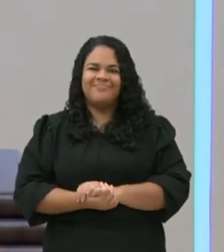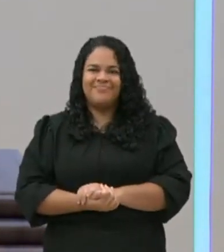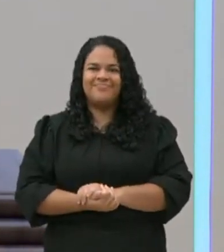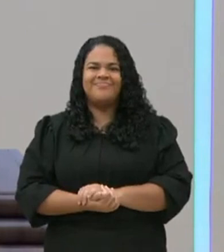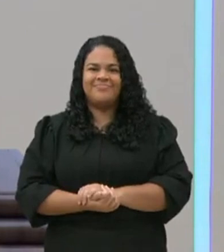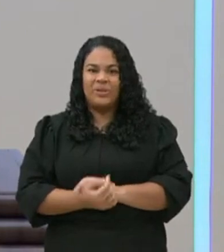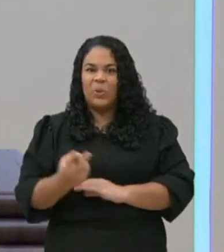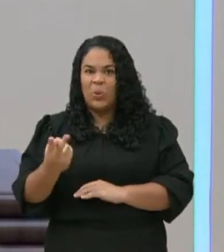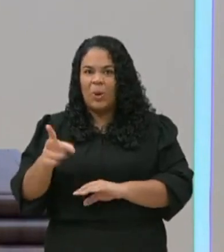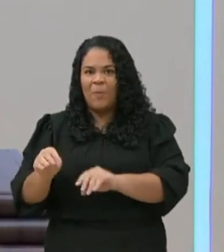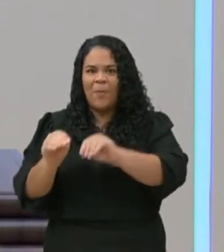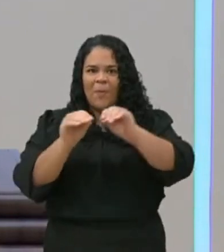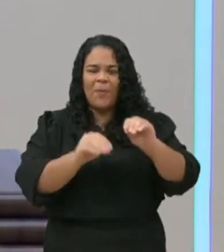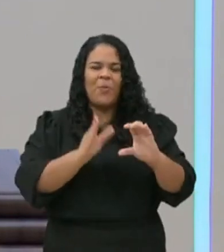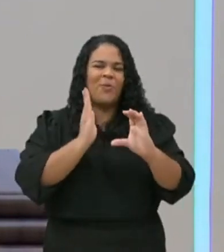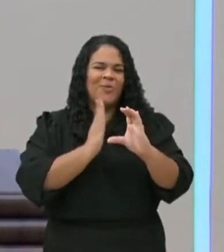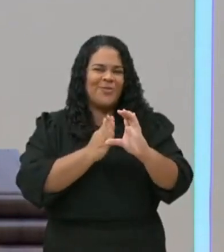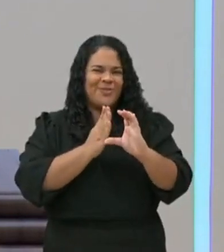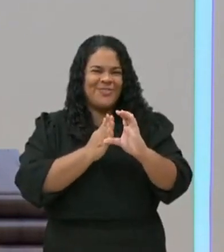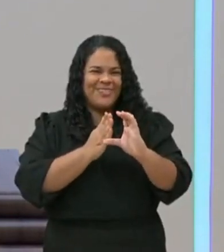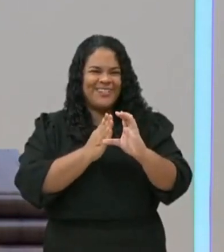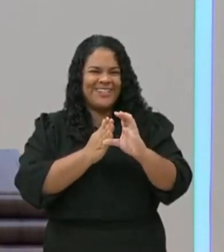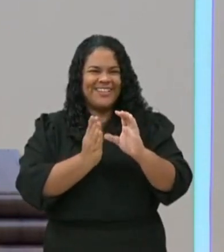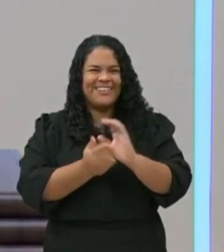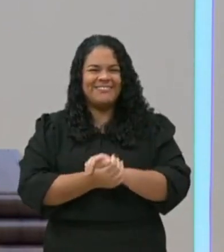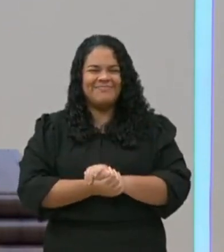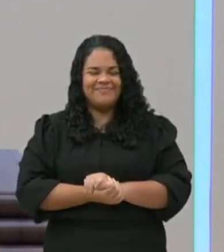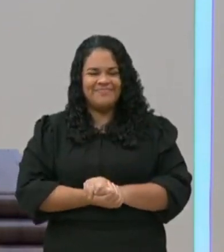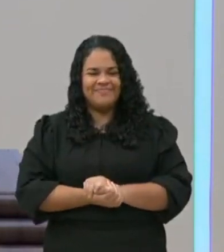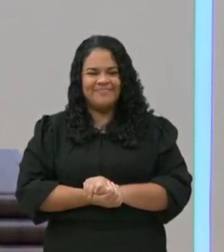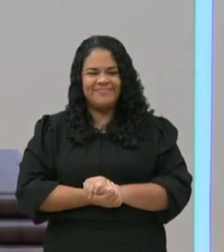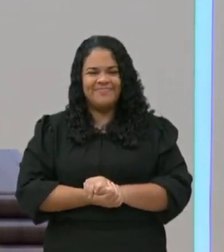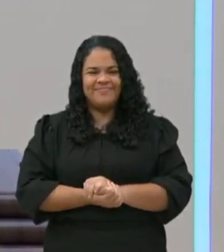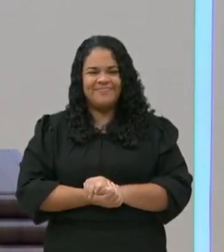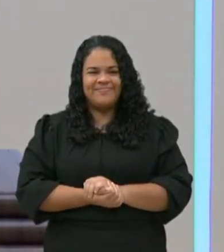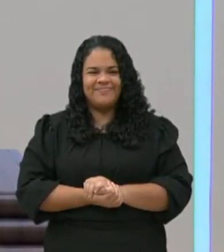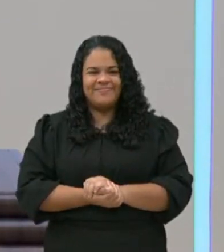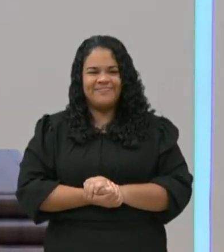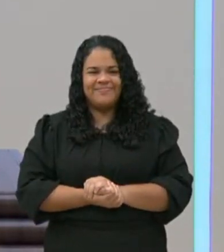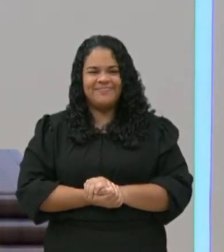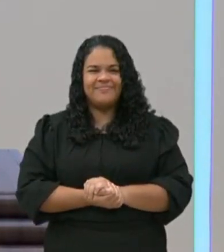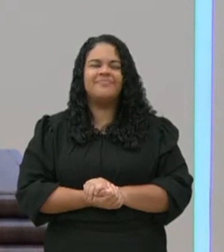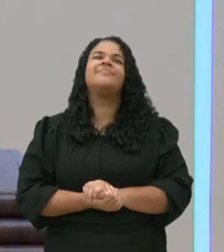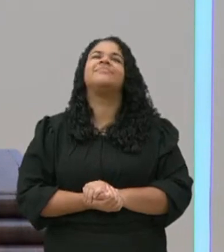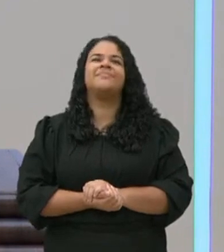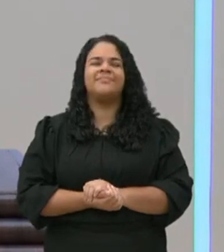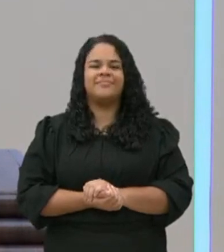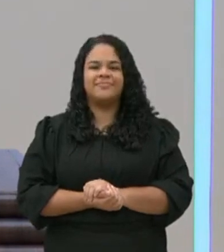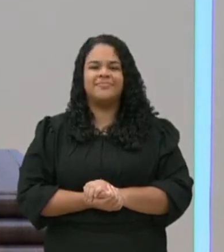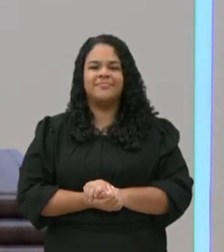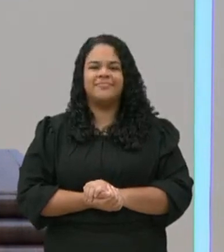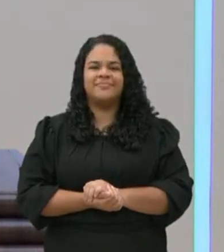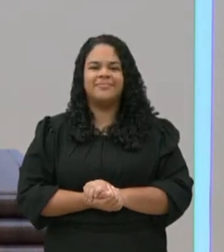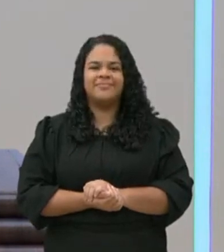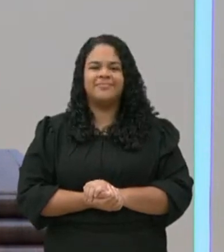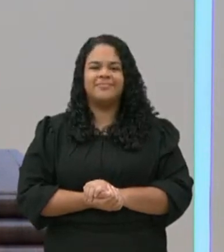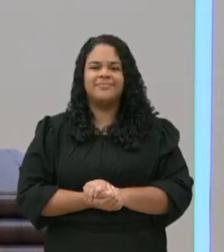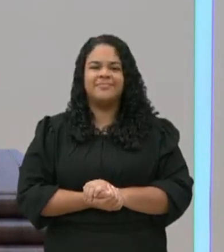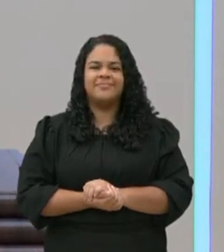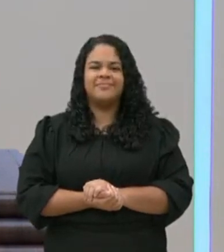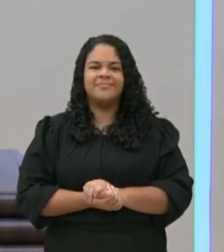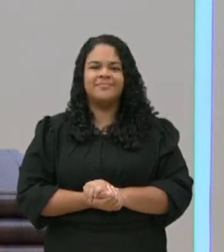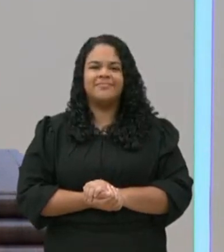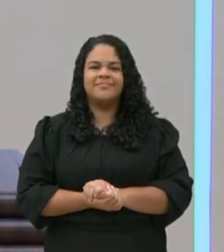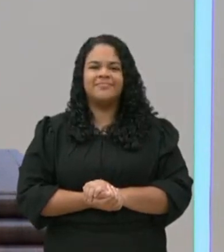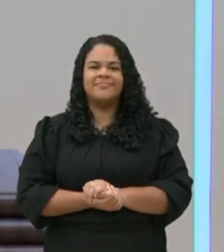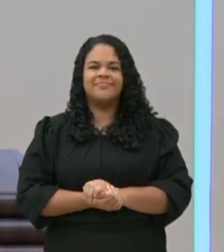abraço e saudações do nosso querido pastor presidente, ao nobre pastor Simas Dias,